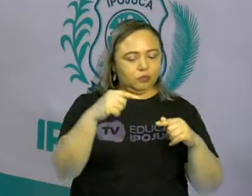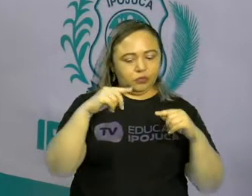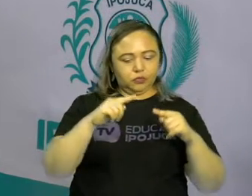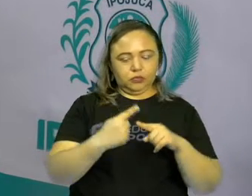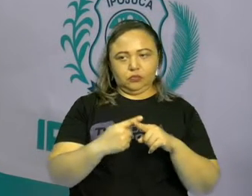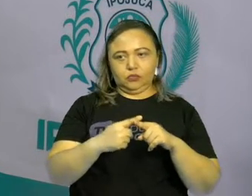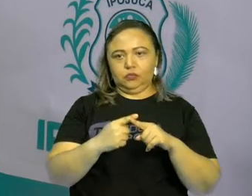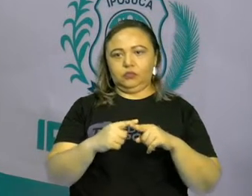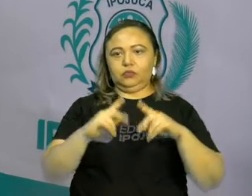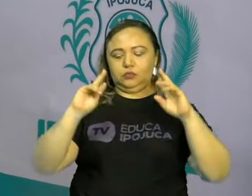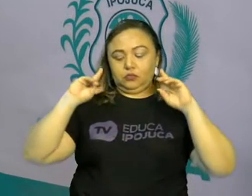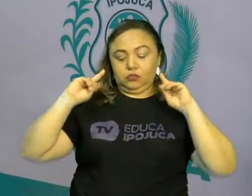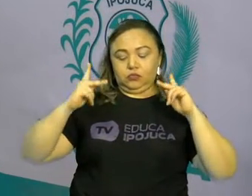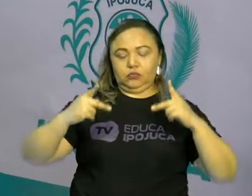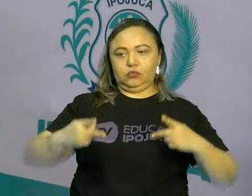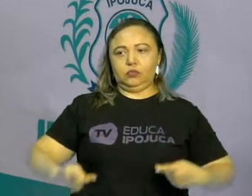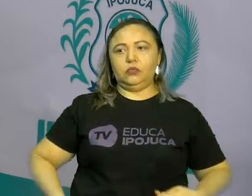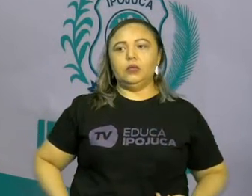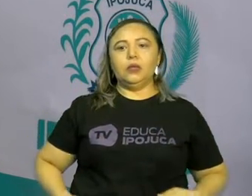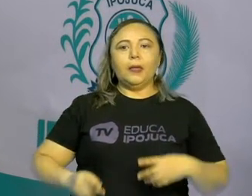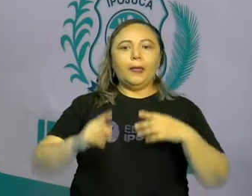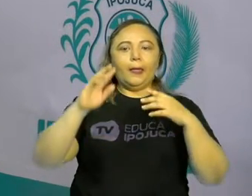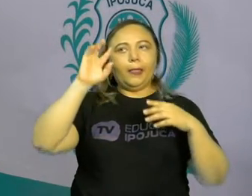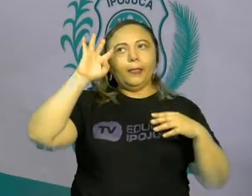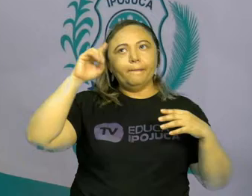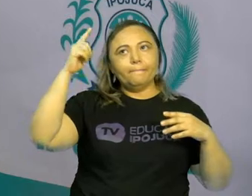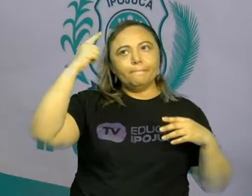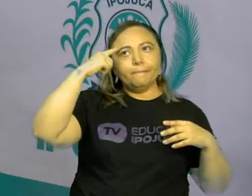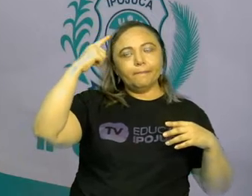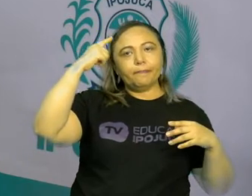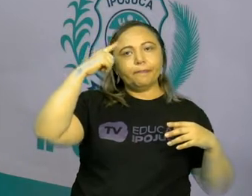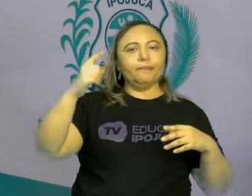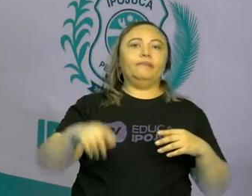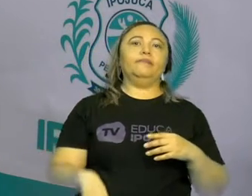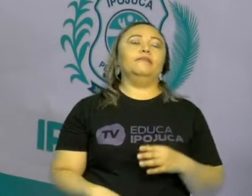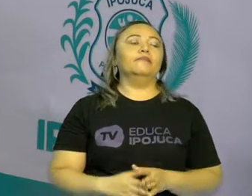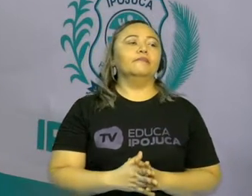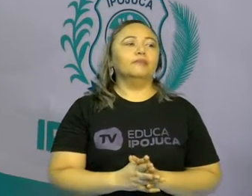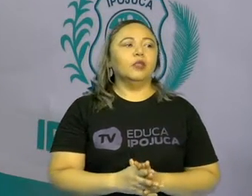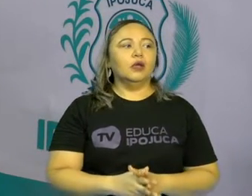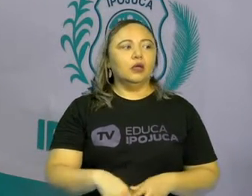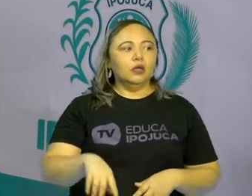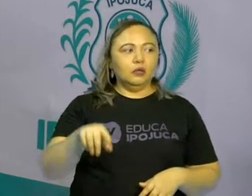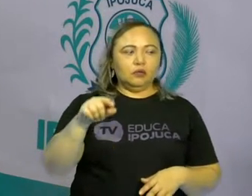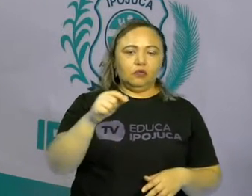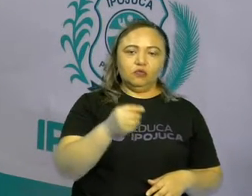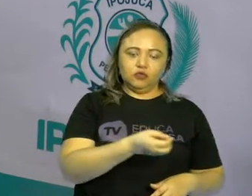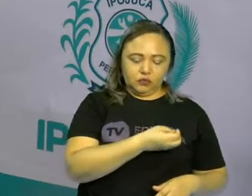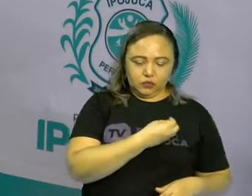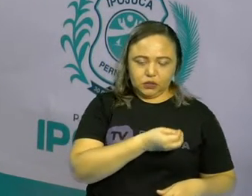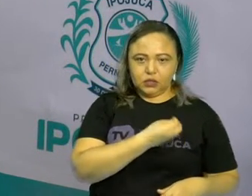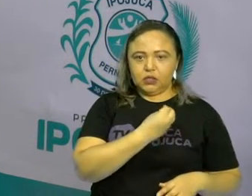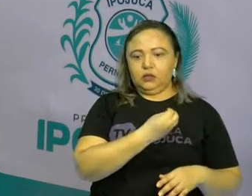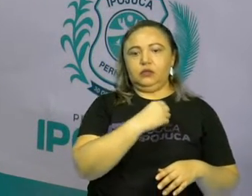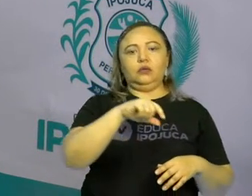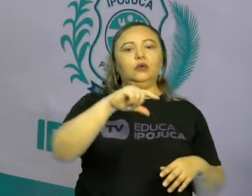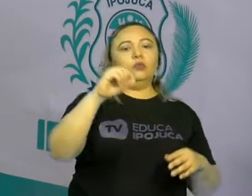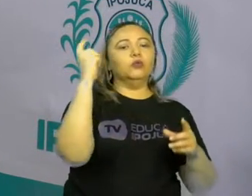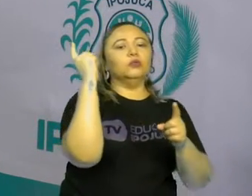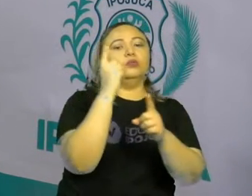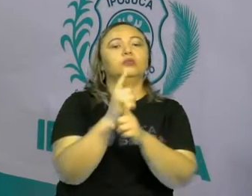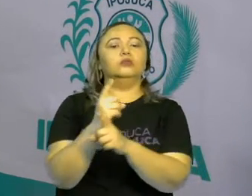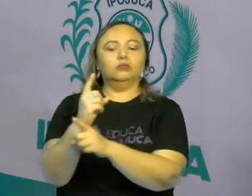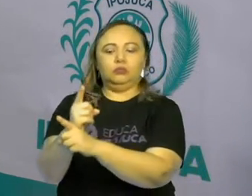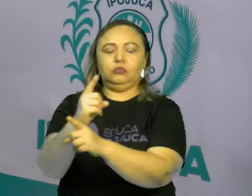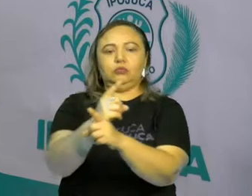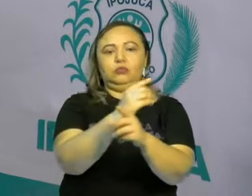considerados diferentes neste aspecto. Então vamos lá. Estes seres vivos podem ser encontrados